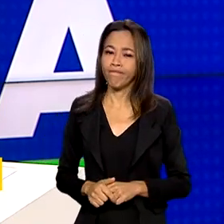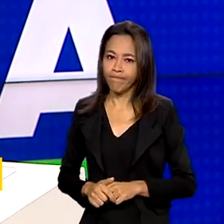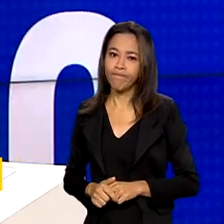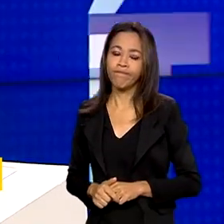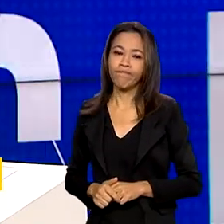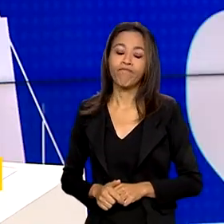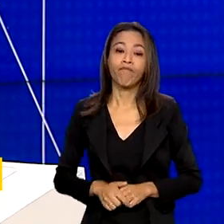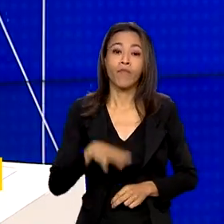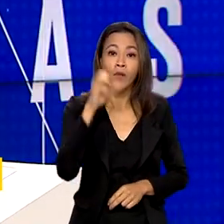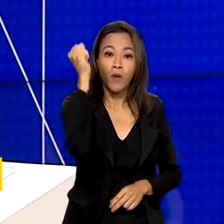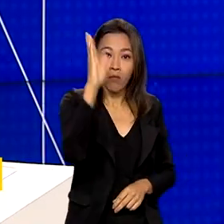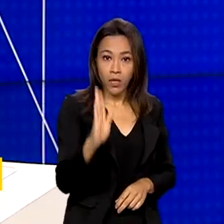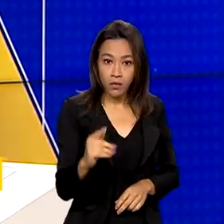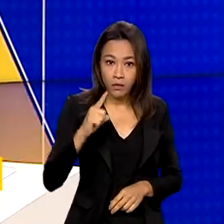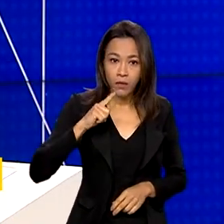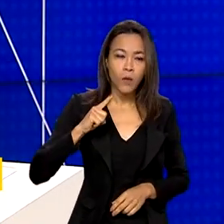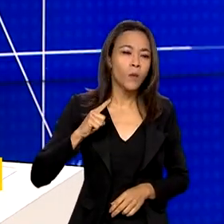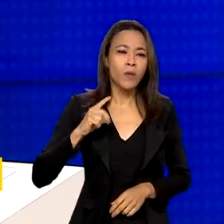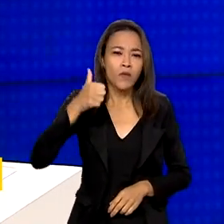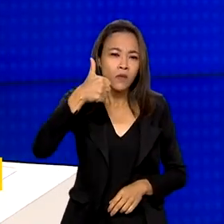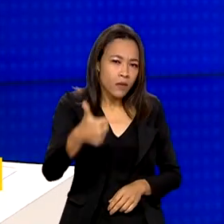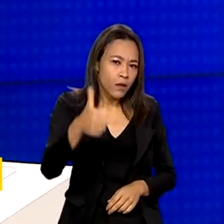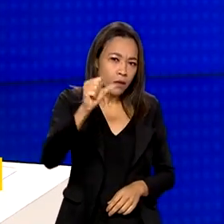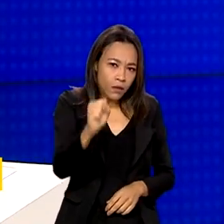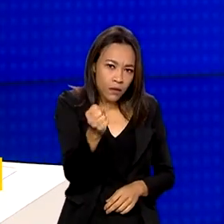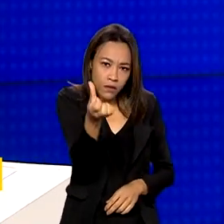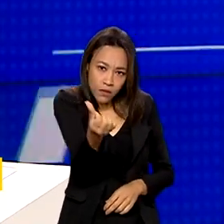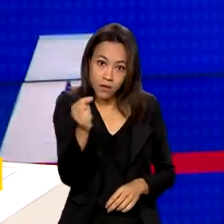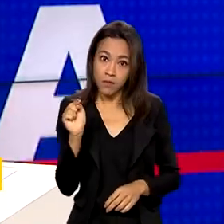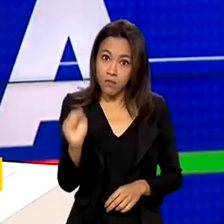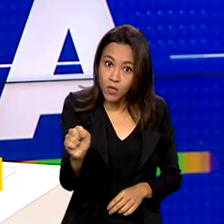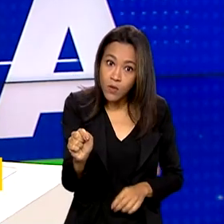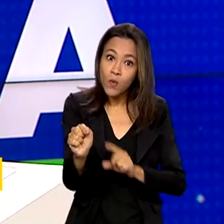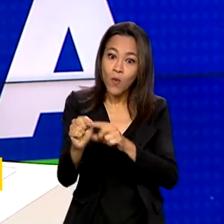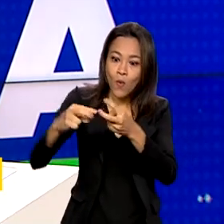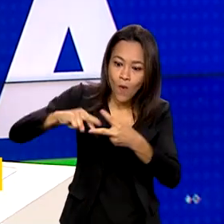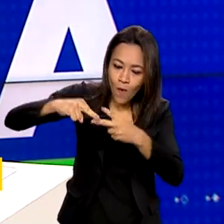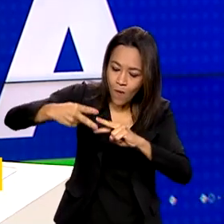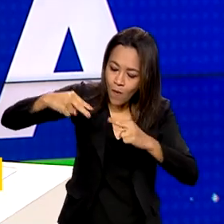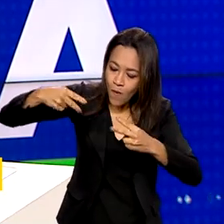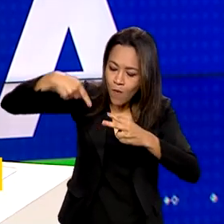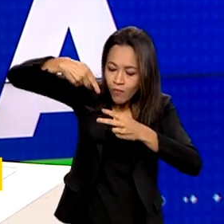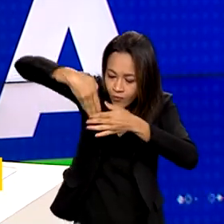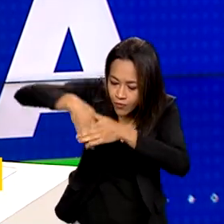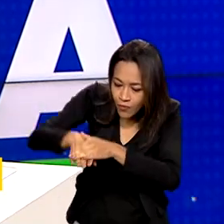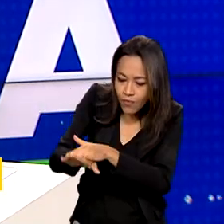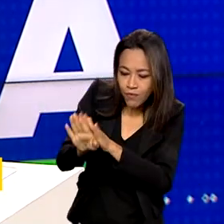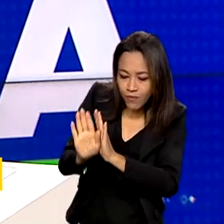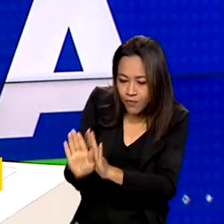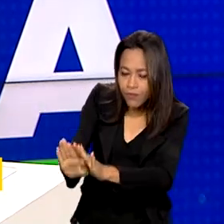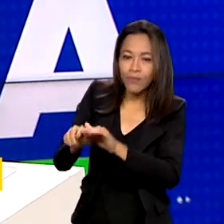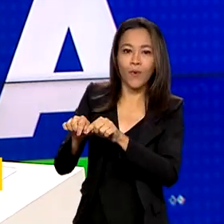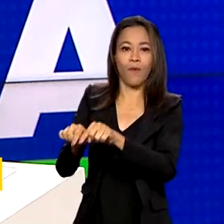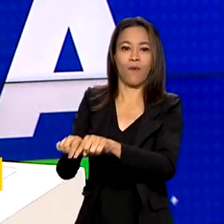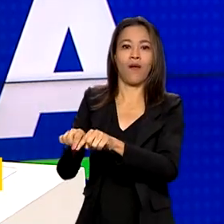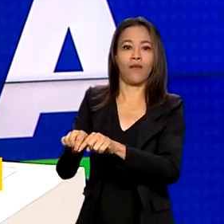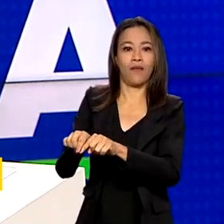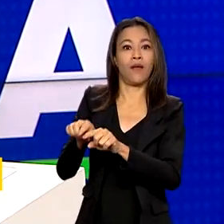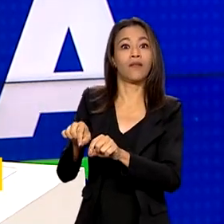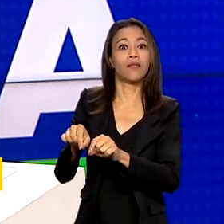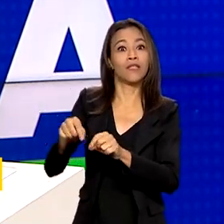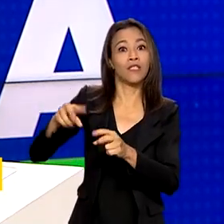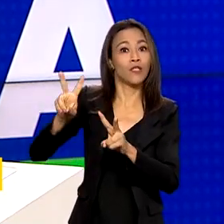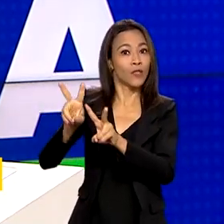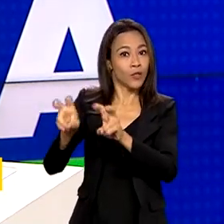O Brasil já tem mais de 186 mil amostras biológicas armazenadas na rede integrada de perfis